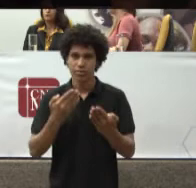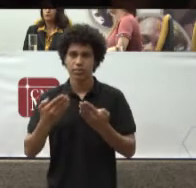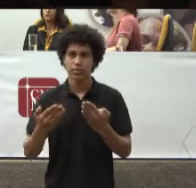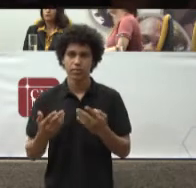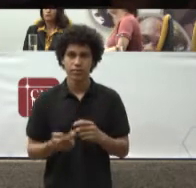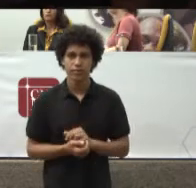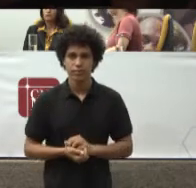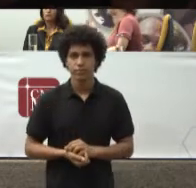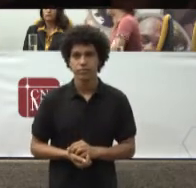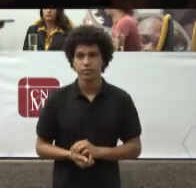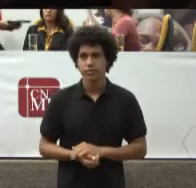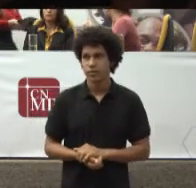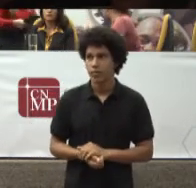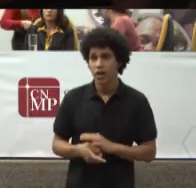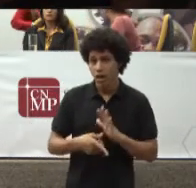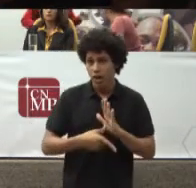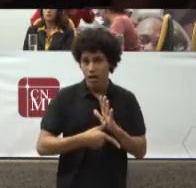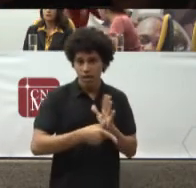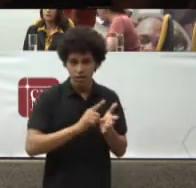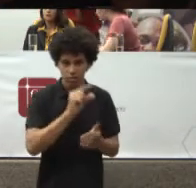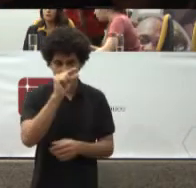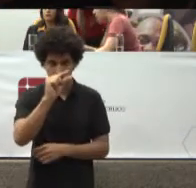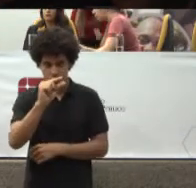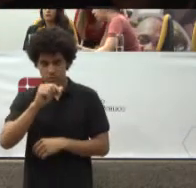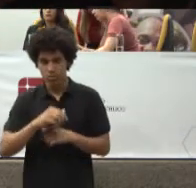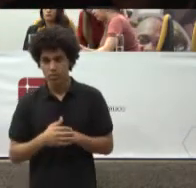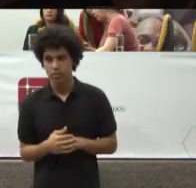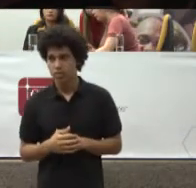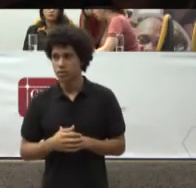Antes Antes Antes pouco É Vlad